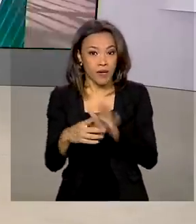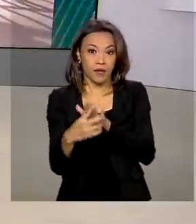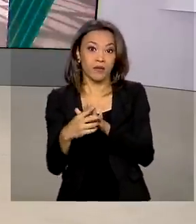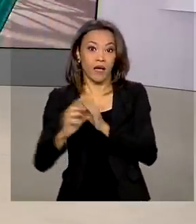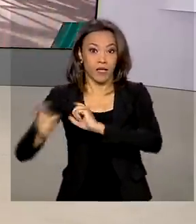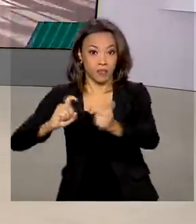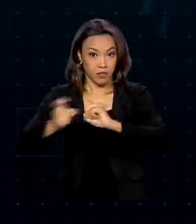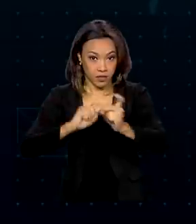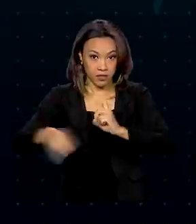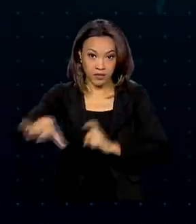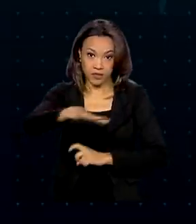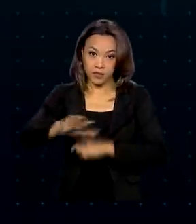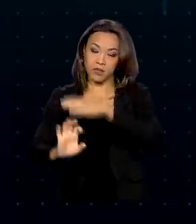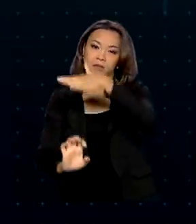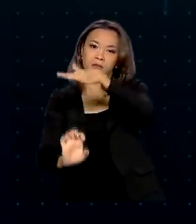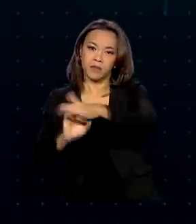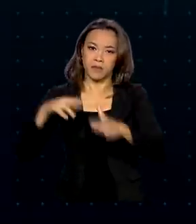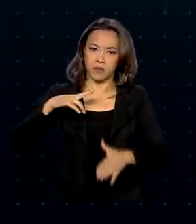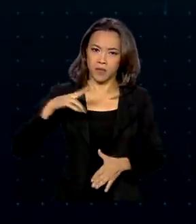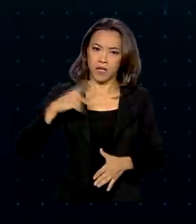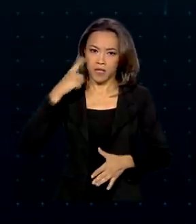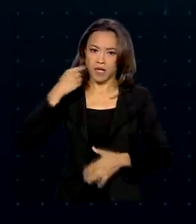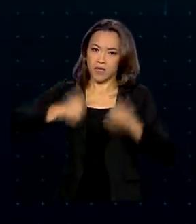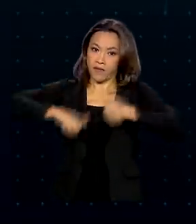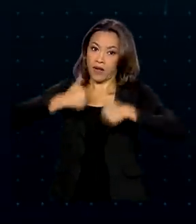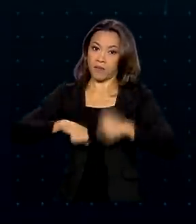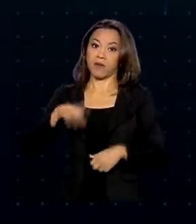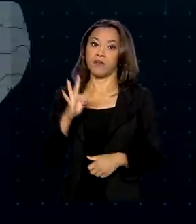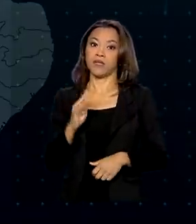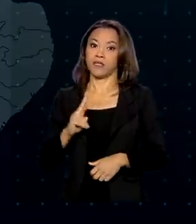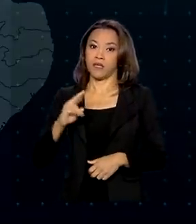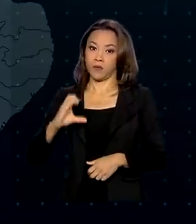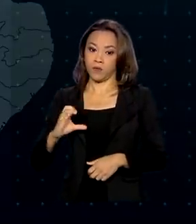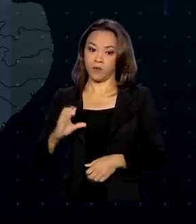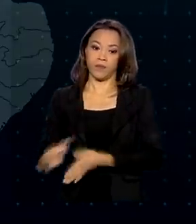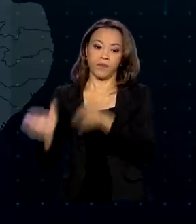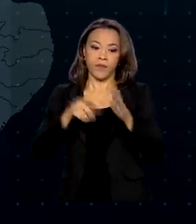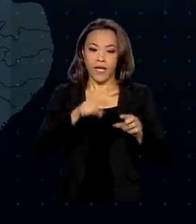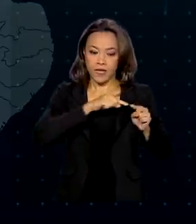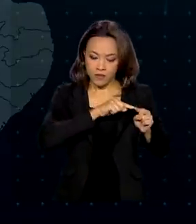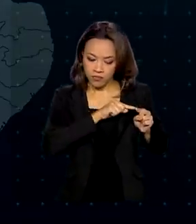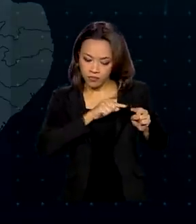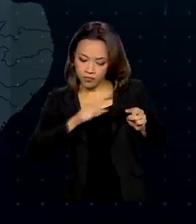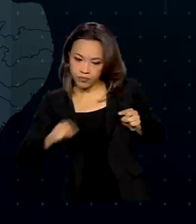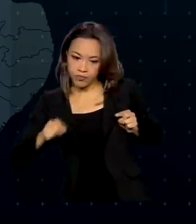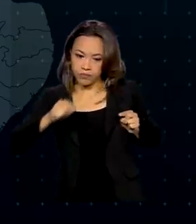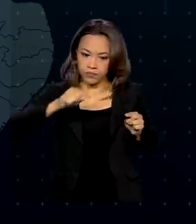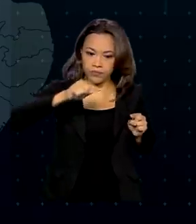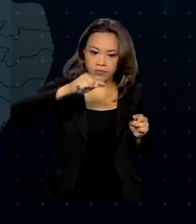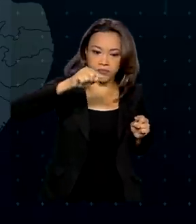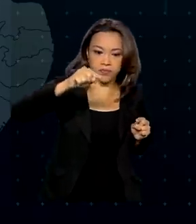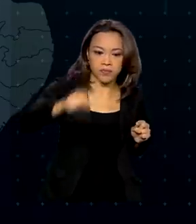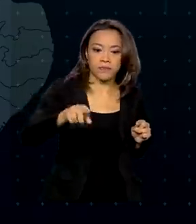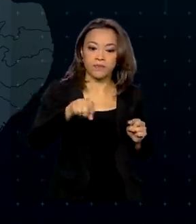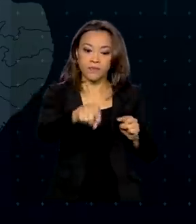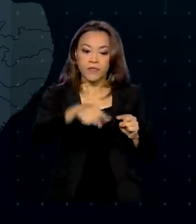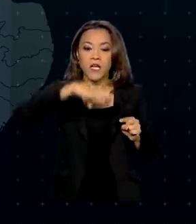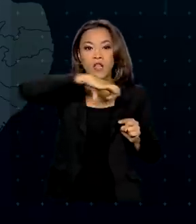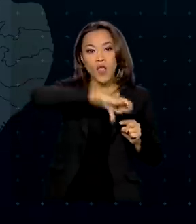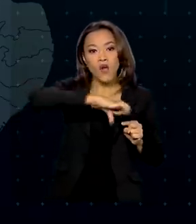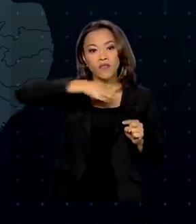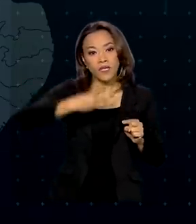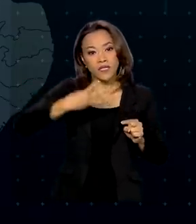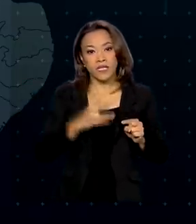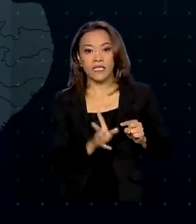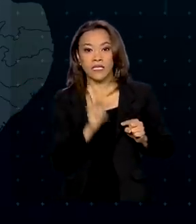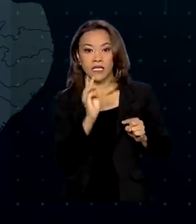TCU. A ferrogrão terá 933 quilômetros de extensão, ligando o Sinop, no